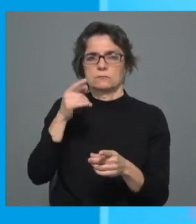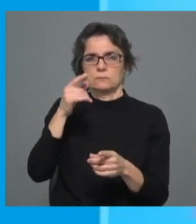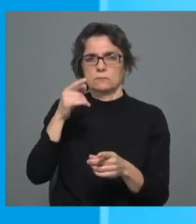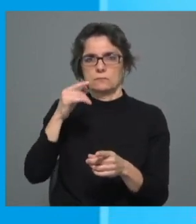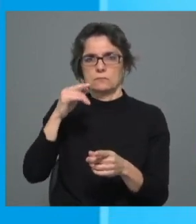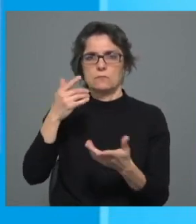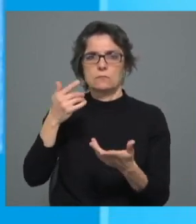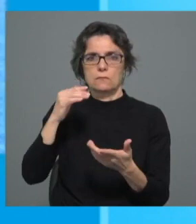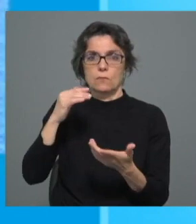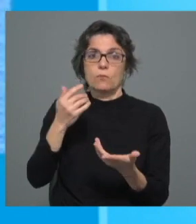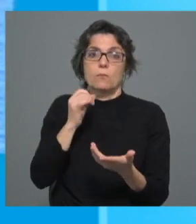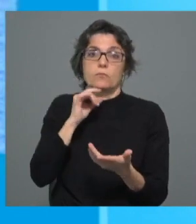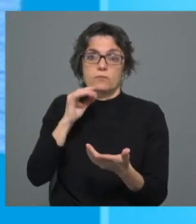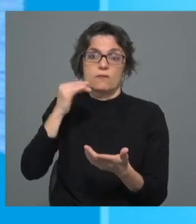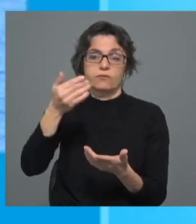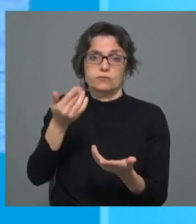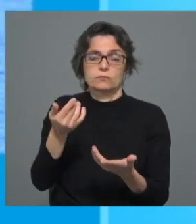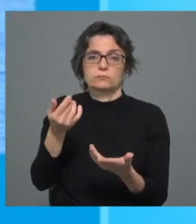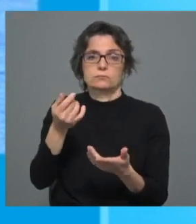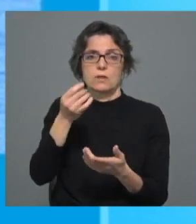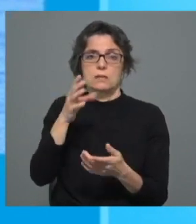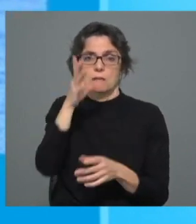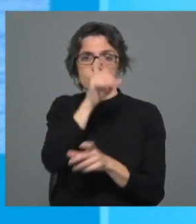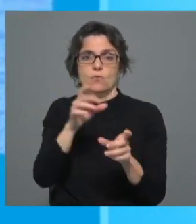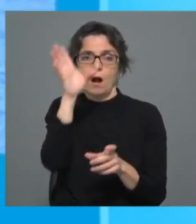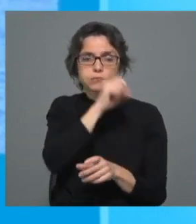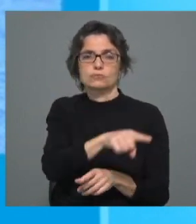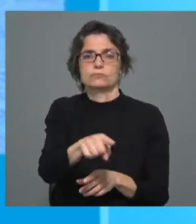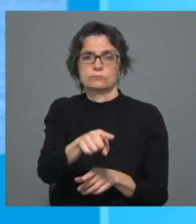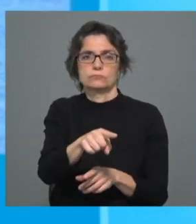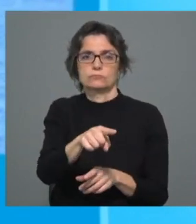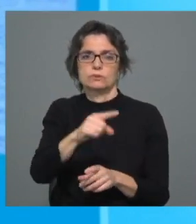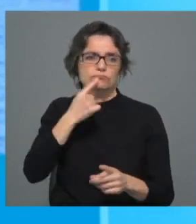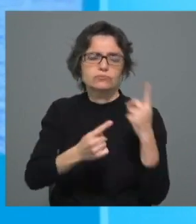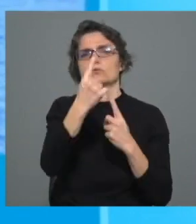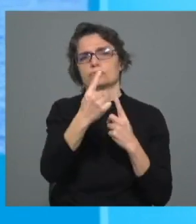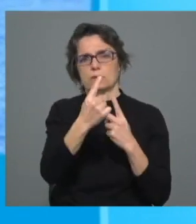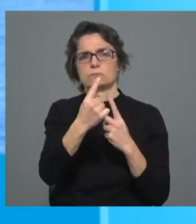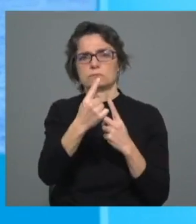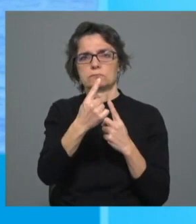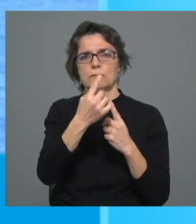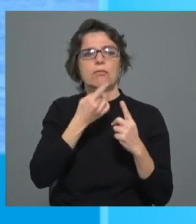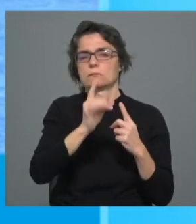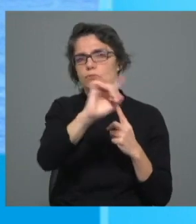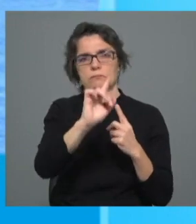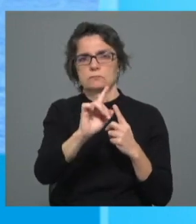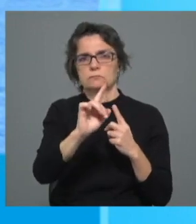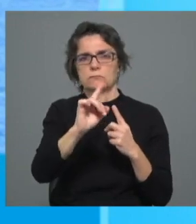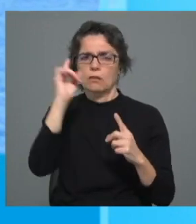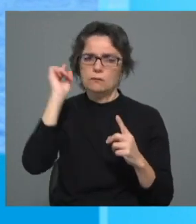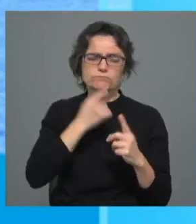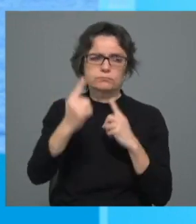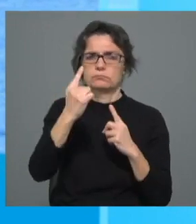casos que venham a ocorrer ou que venham agora a ser denunciados, enfim, sabemos que, entretanto,